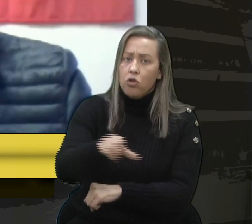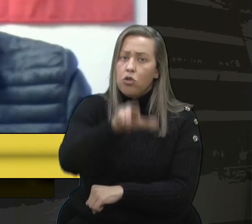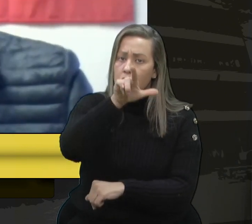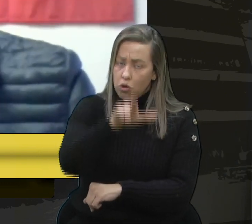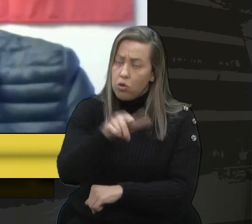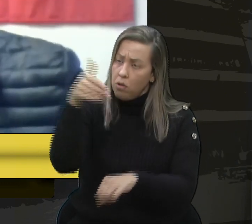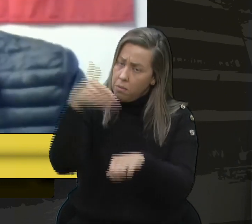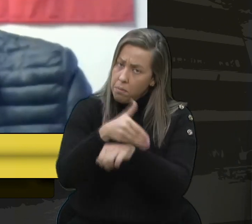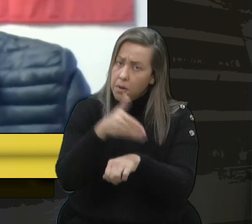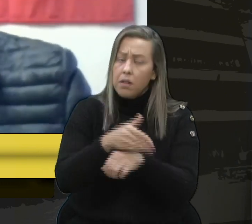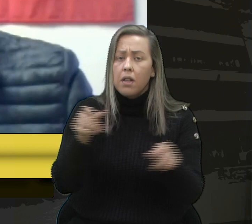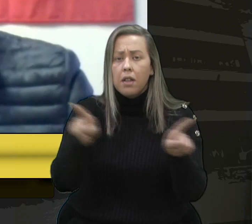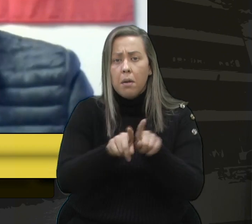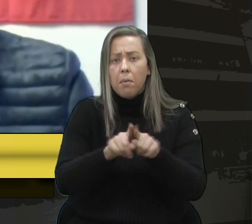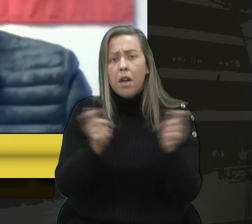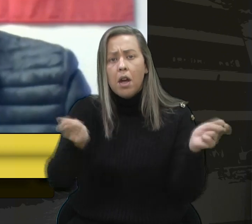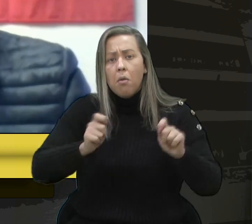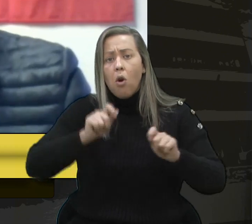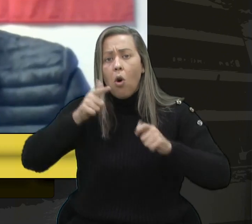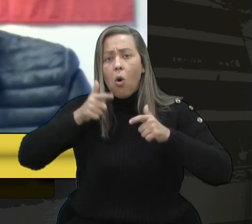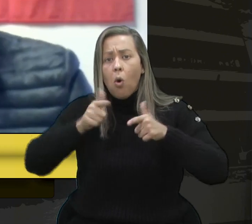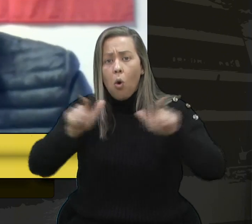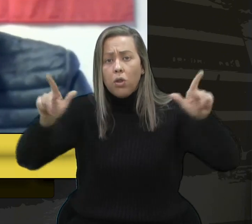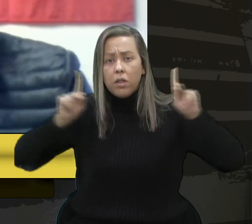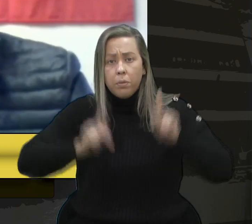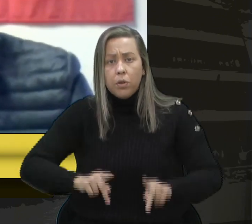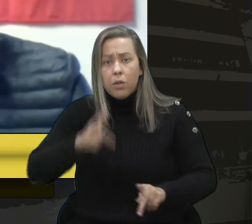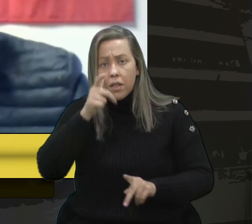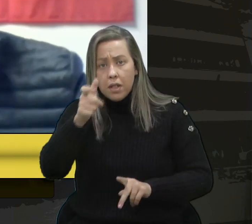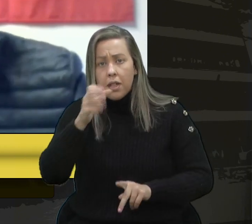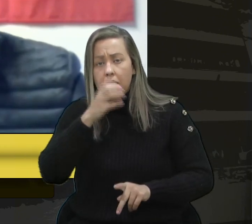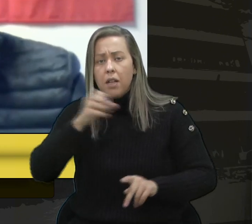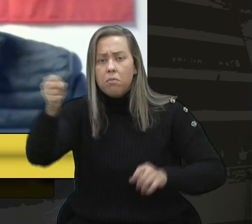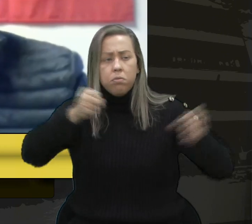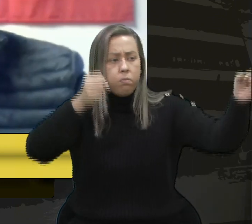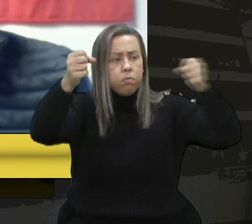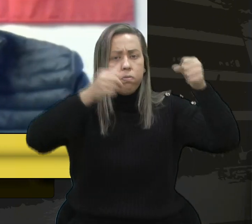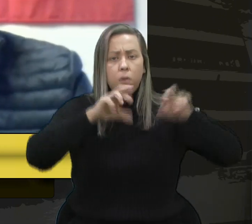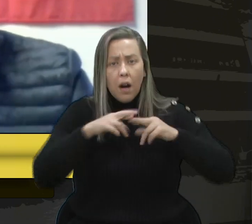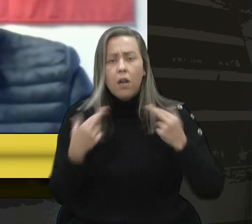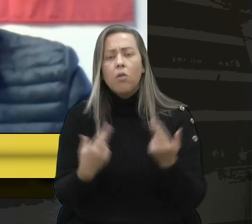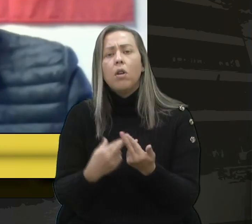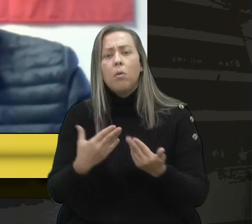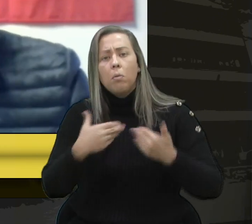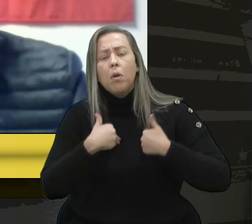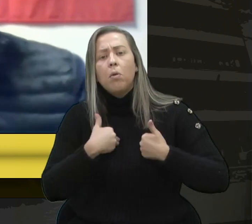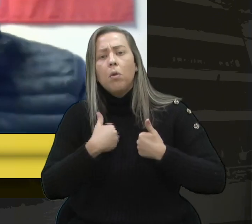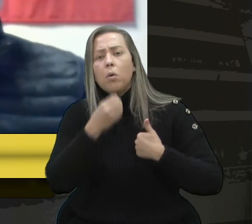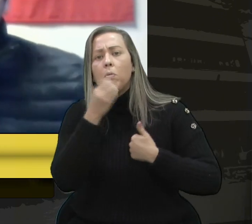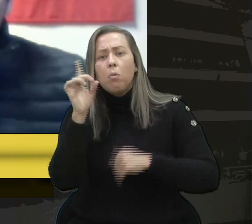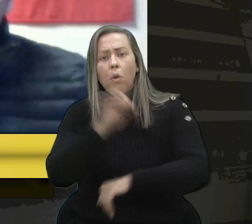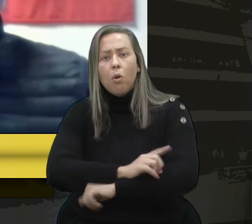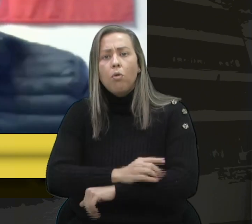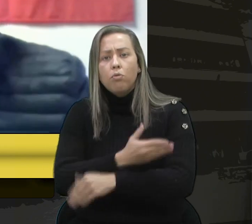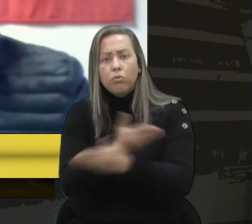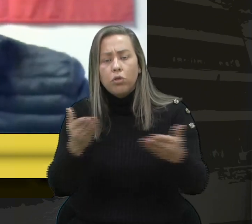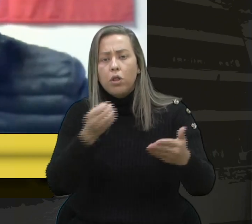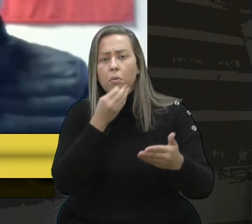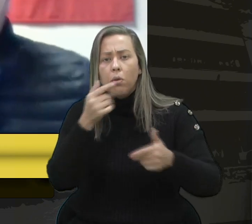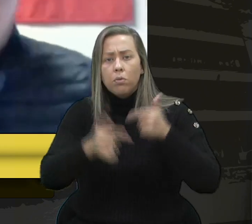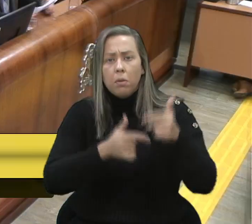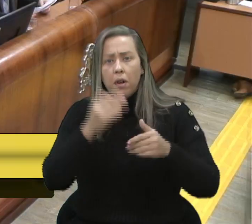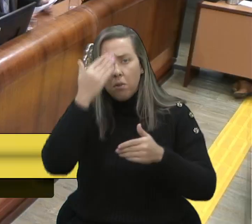dia 20 e possa também convidar outras pessoas que o senhor acha interessante. Fica aqui, então, um bom dia, bom trabalho a todos. Obrigado, presidente.